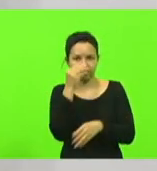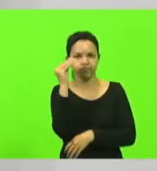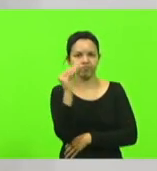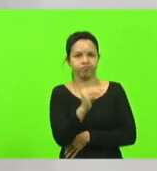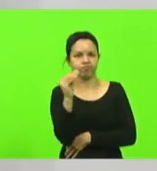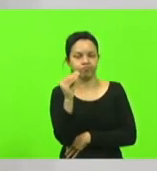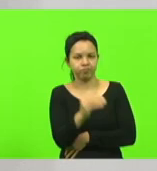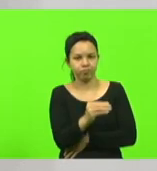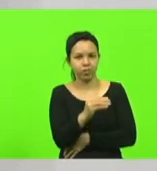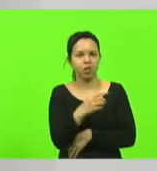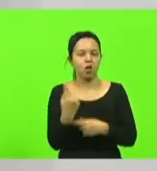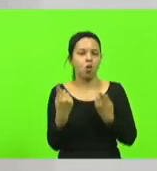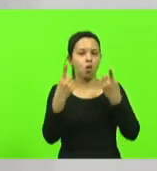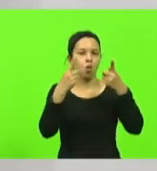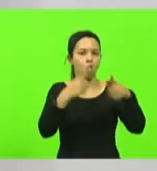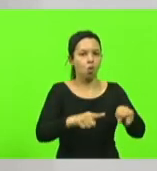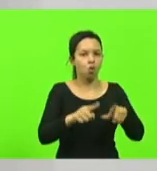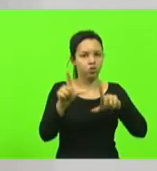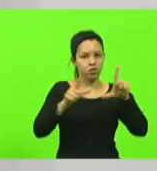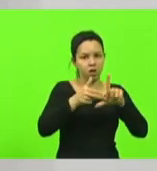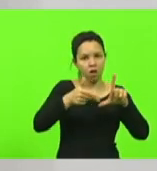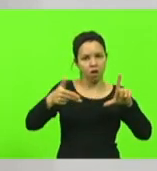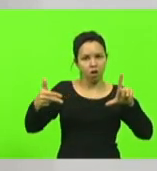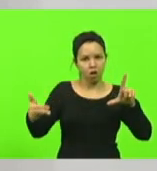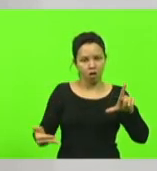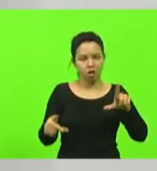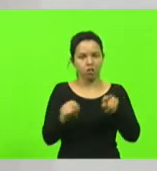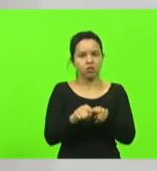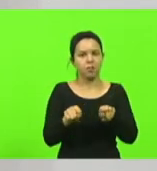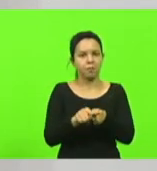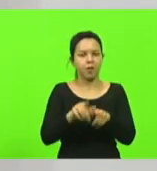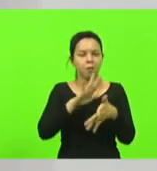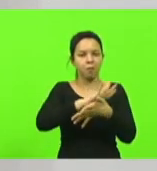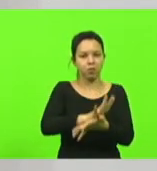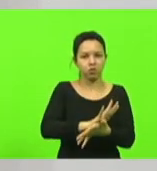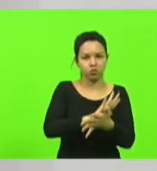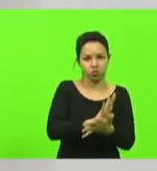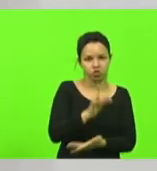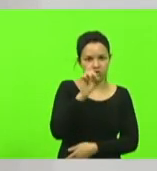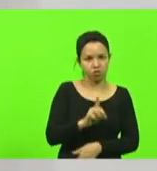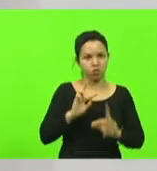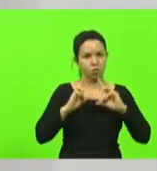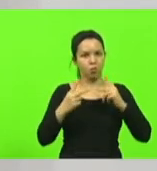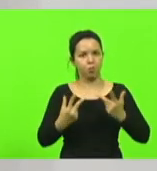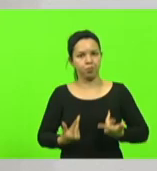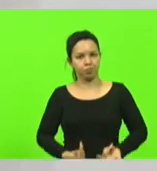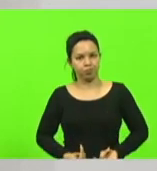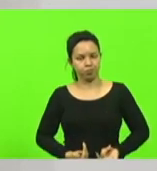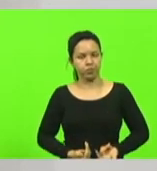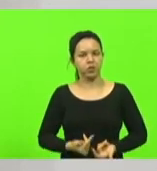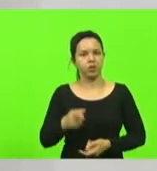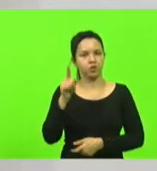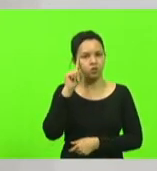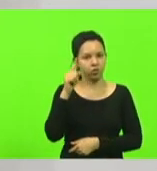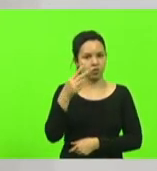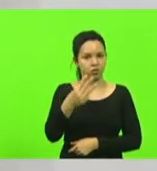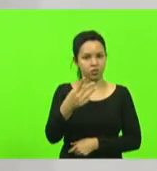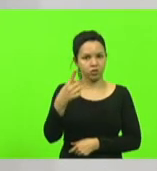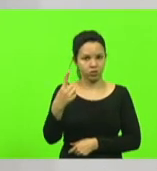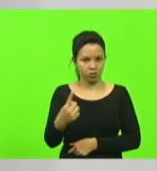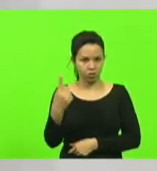pisoteia nos direitos humanos na terça-feira dia 31 em agenda por Uberlândia